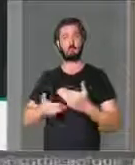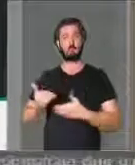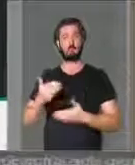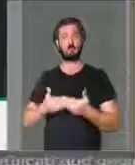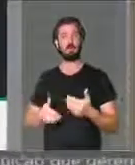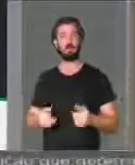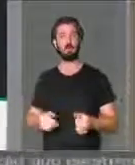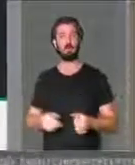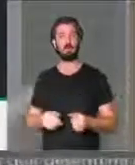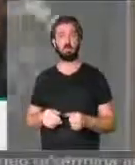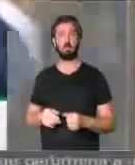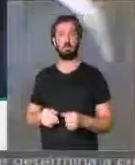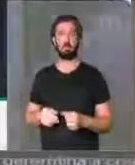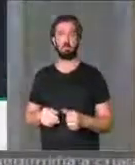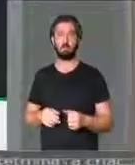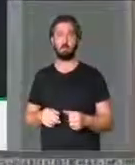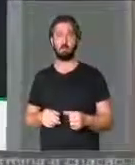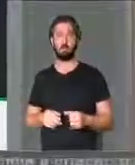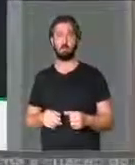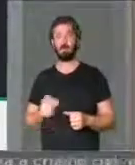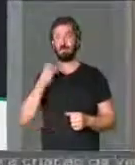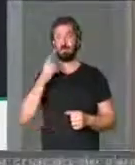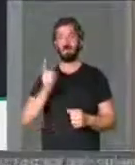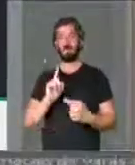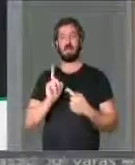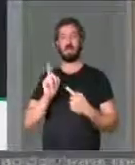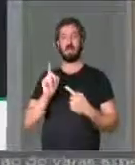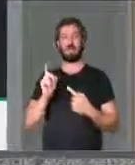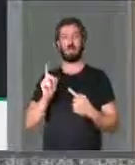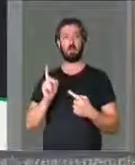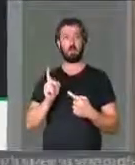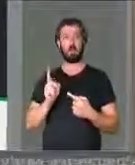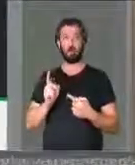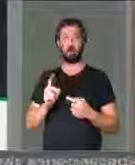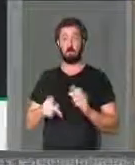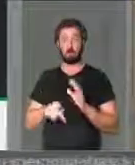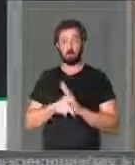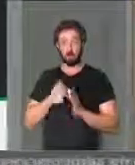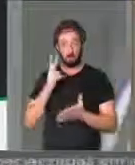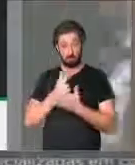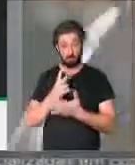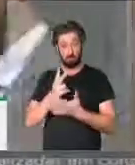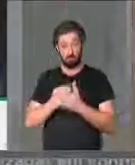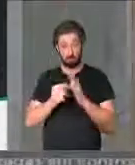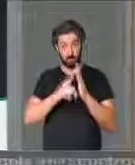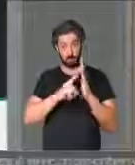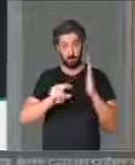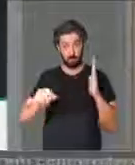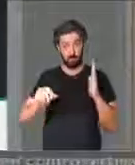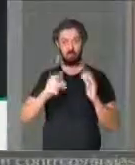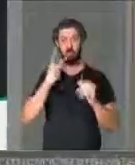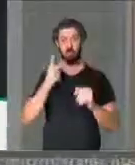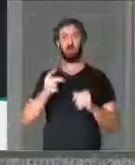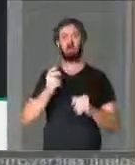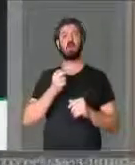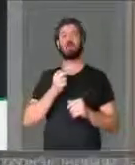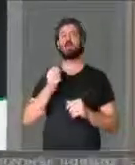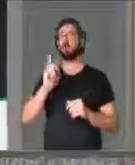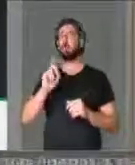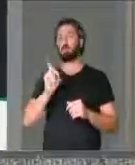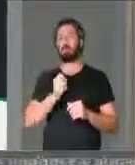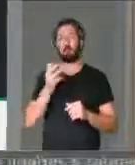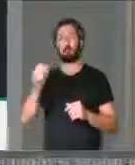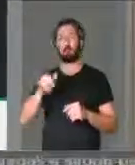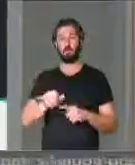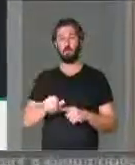e essa negativa feita pelo próprio Palácio de que teria viajado